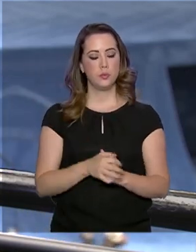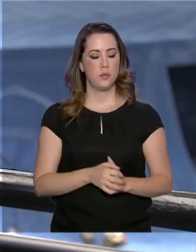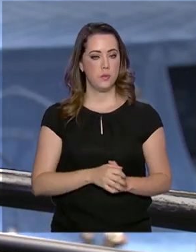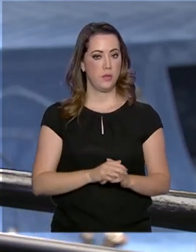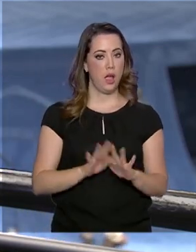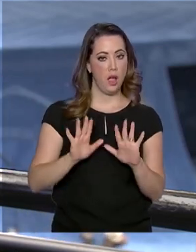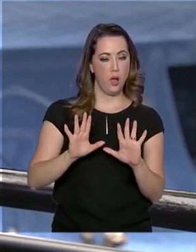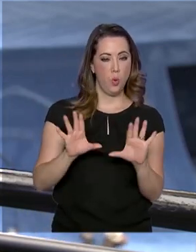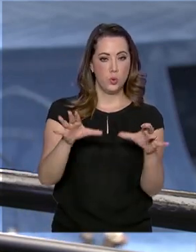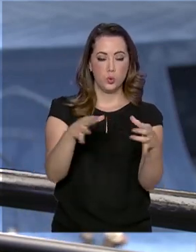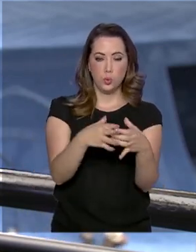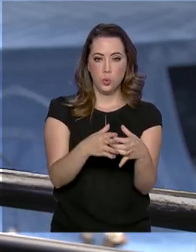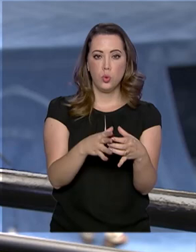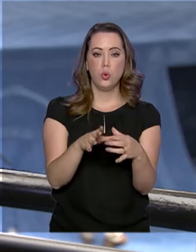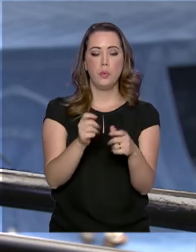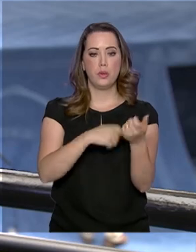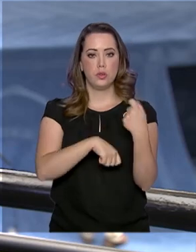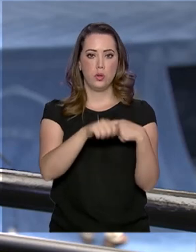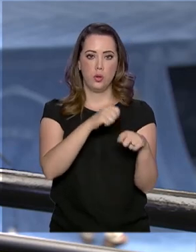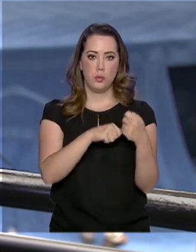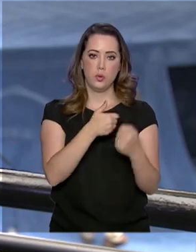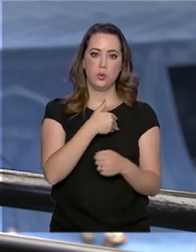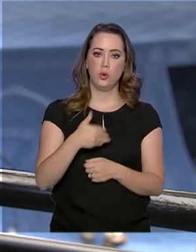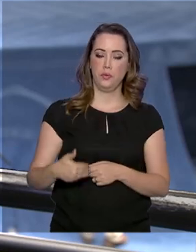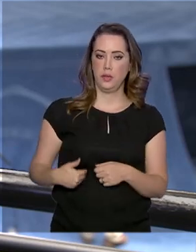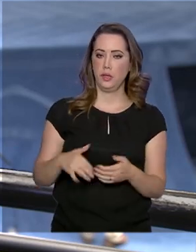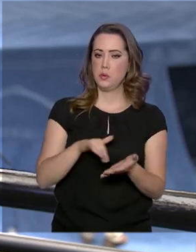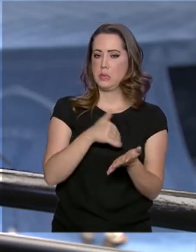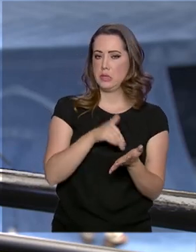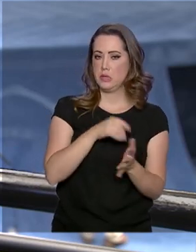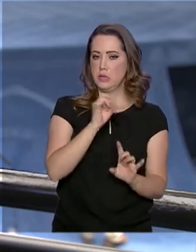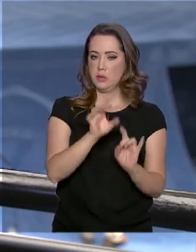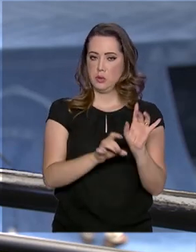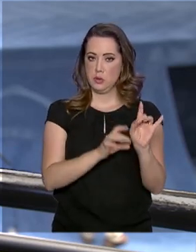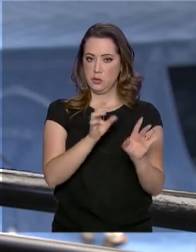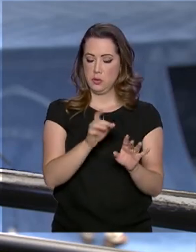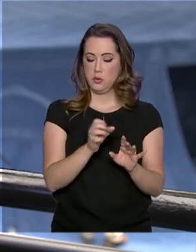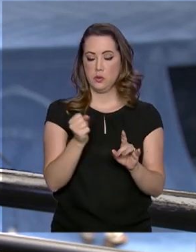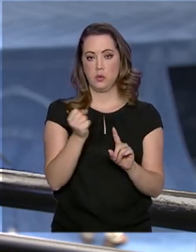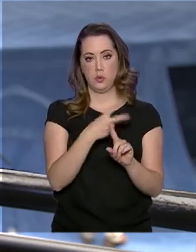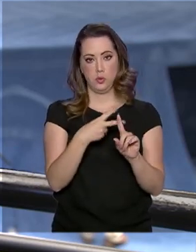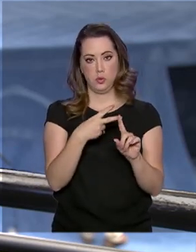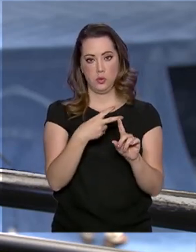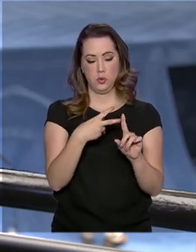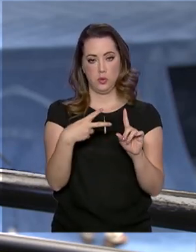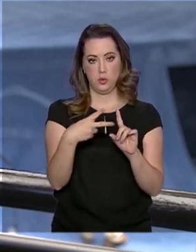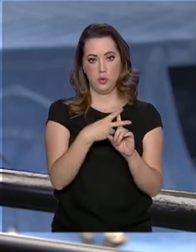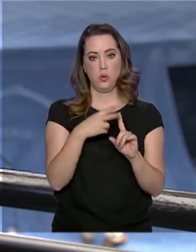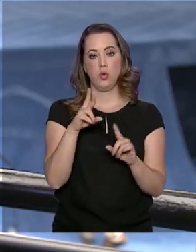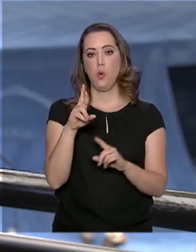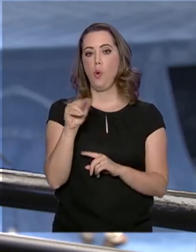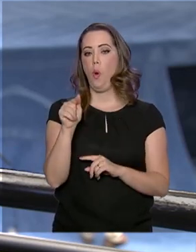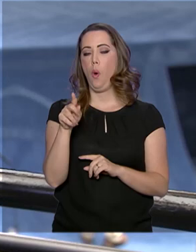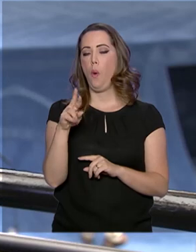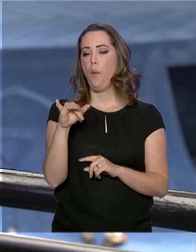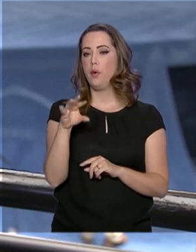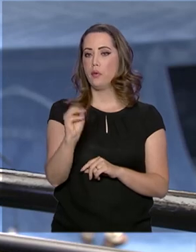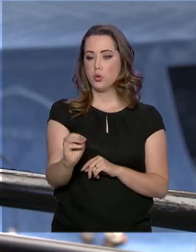Alguns membros da equipe econômica do governo, entre eles o secretário especial de Previdência, Rogério Marinho, estão aqui